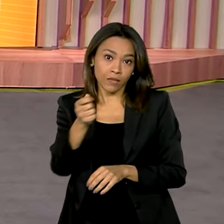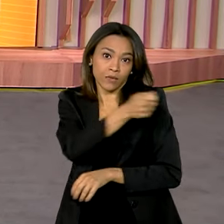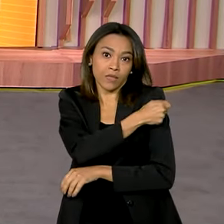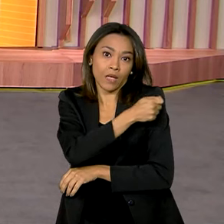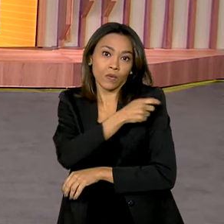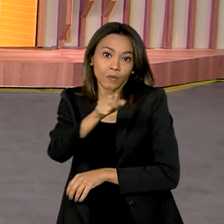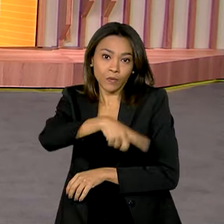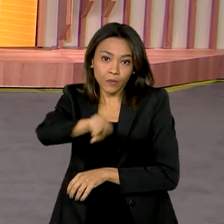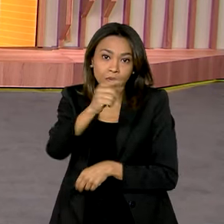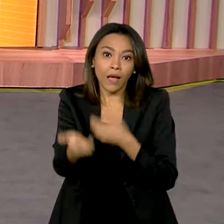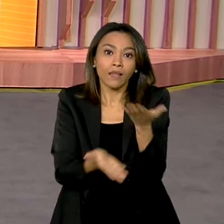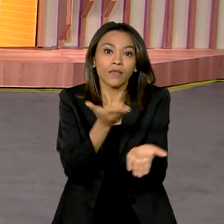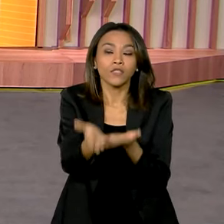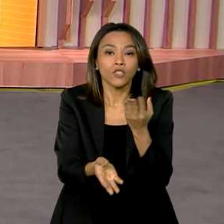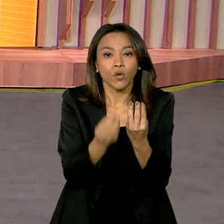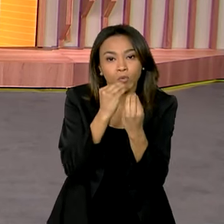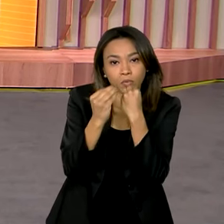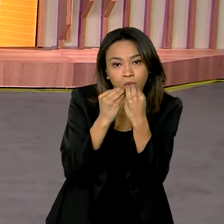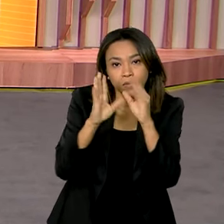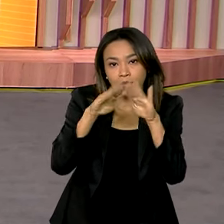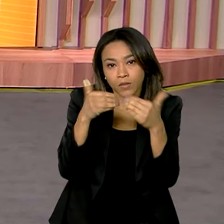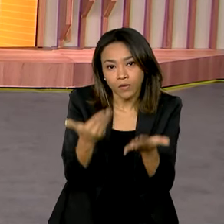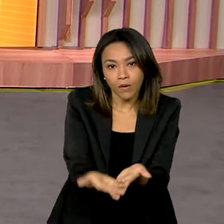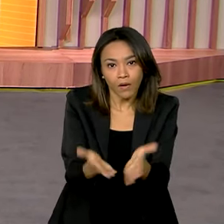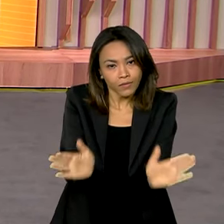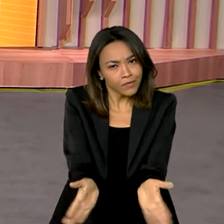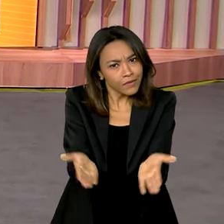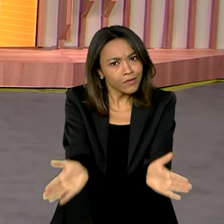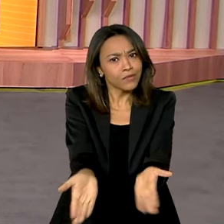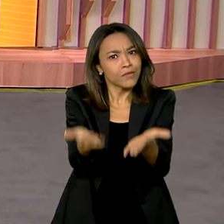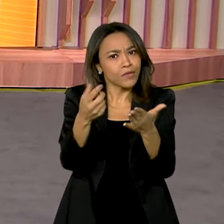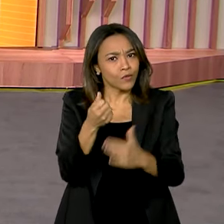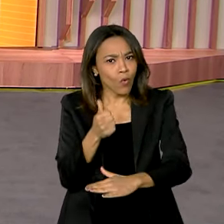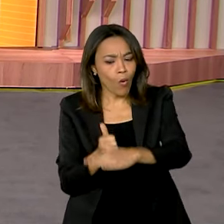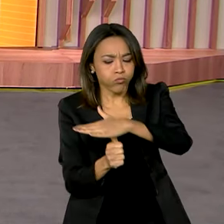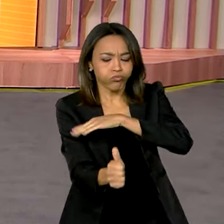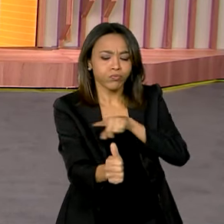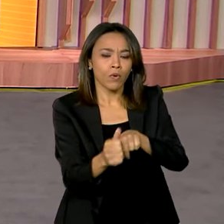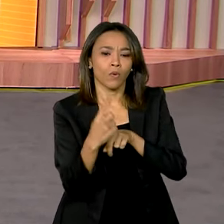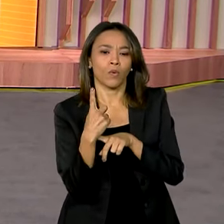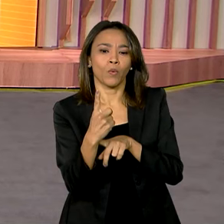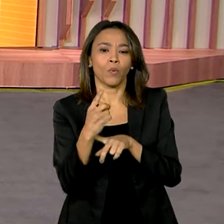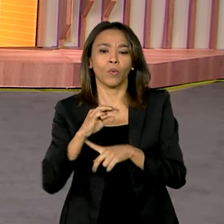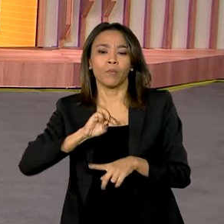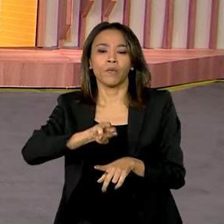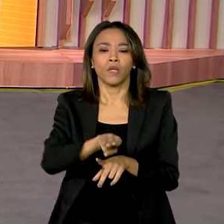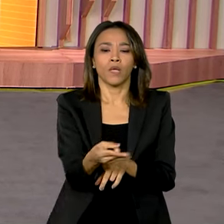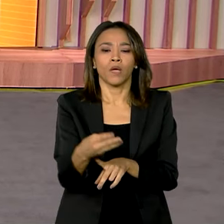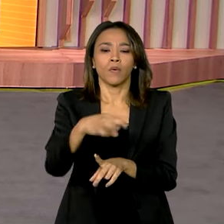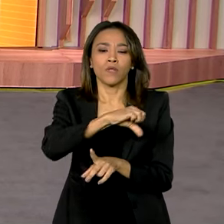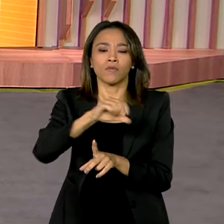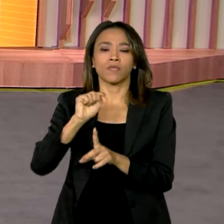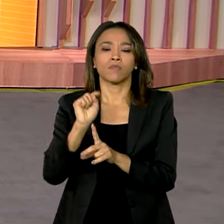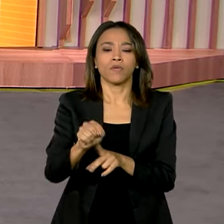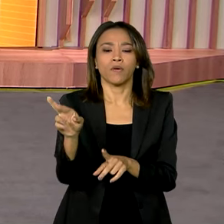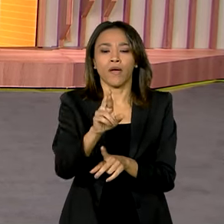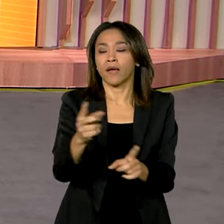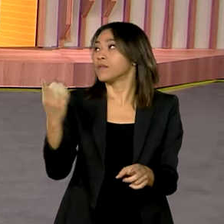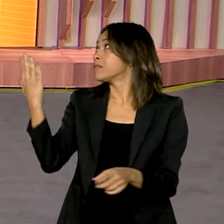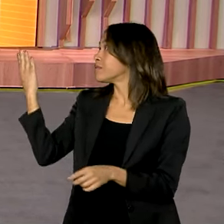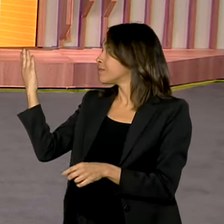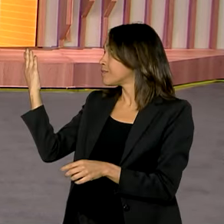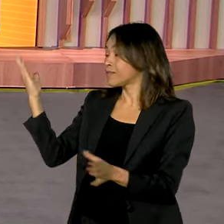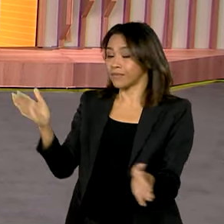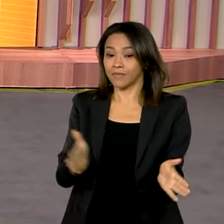alimentação escolar, um incentivo aí, um investimento de 1 milhão e 900 mil reais. E a